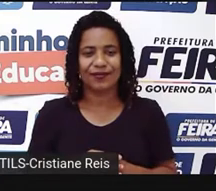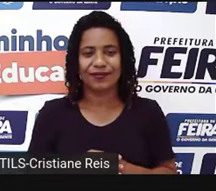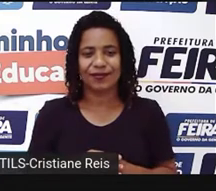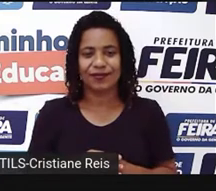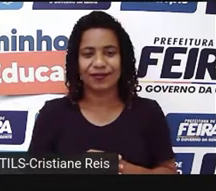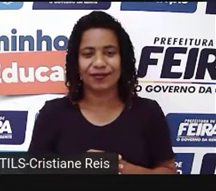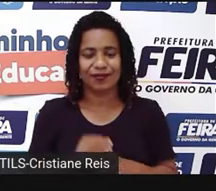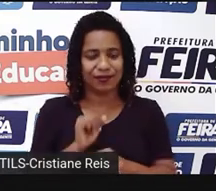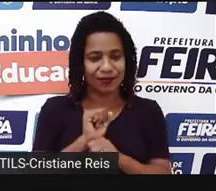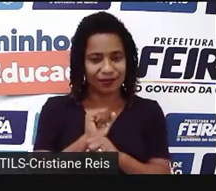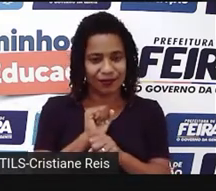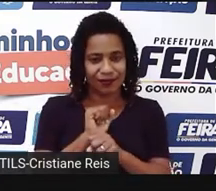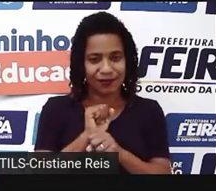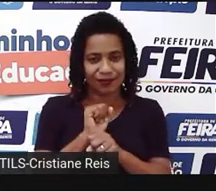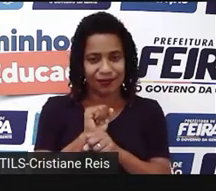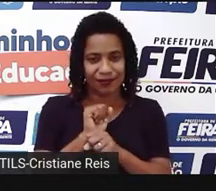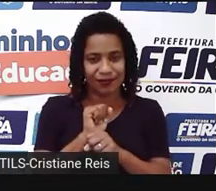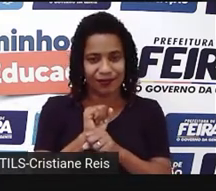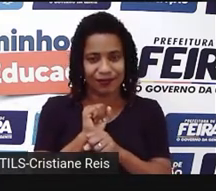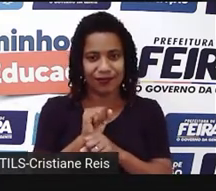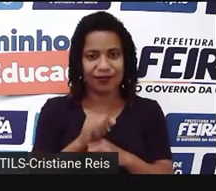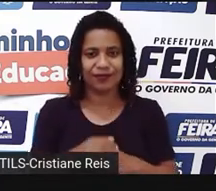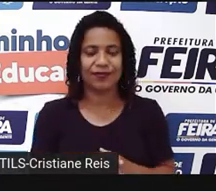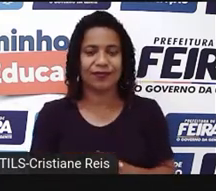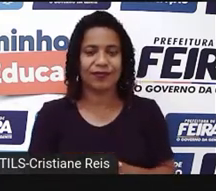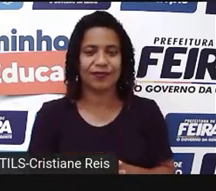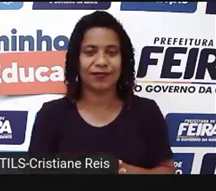Just a moment, please. Just a moment, por favor.